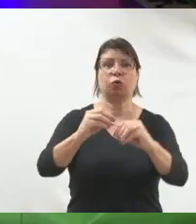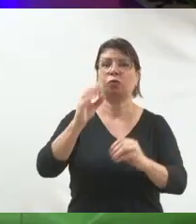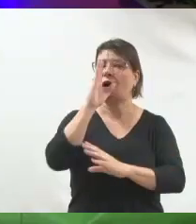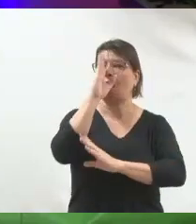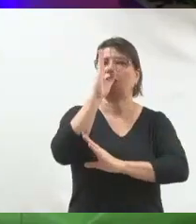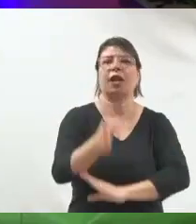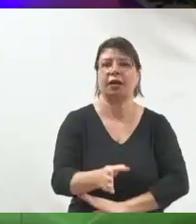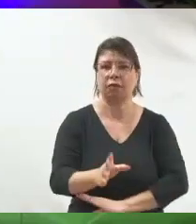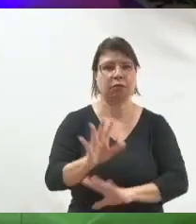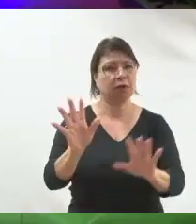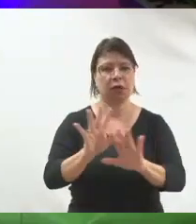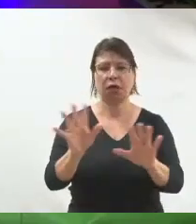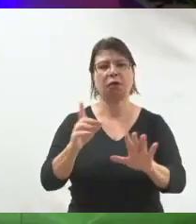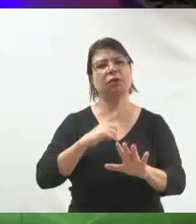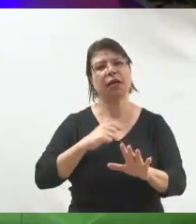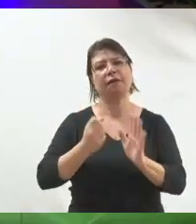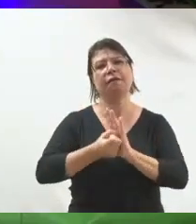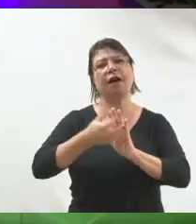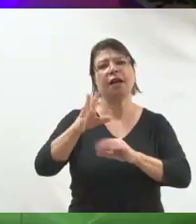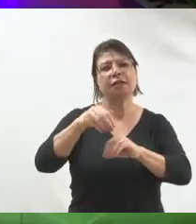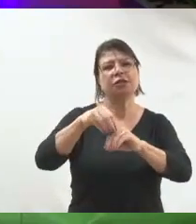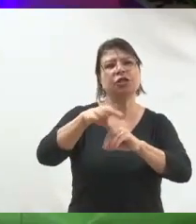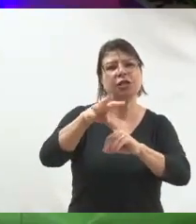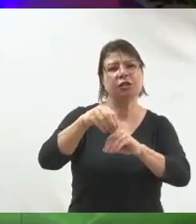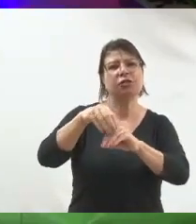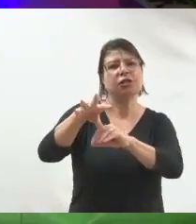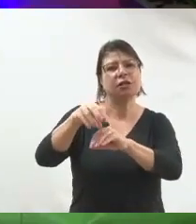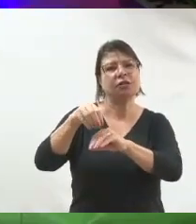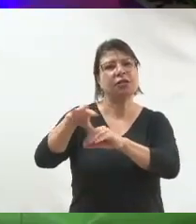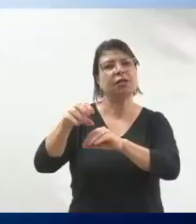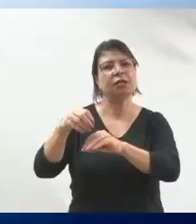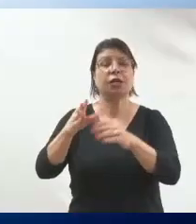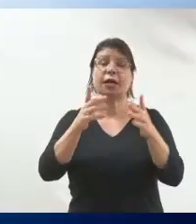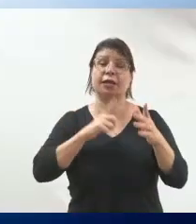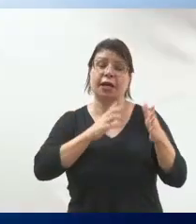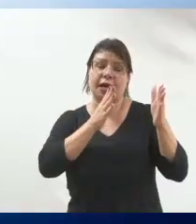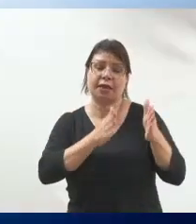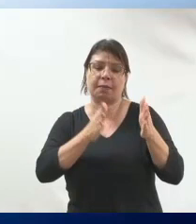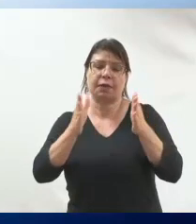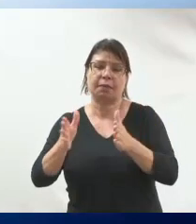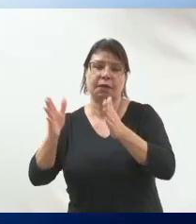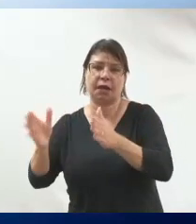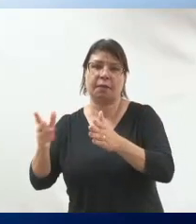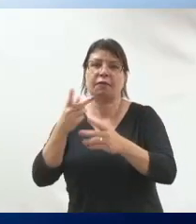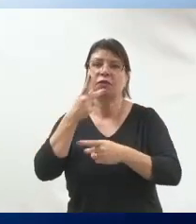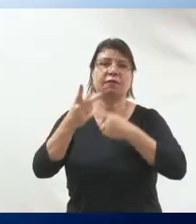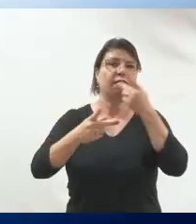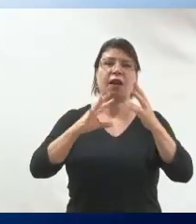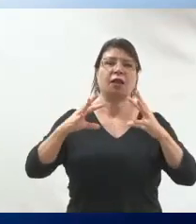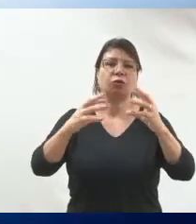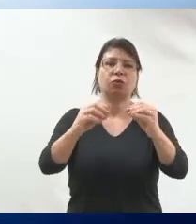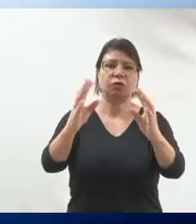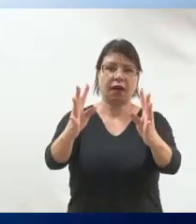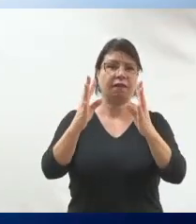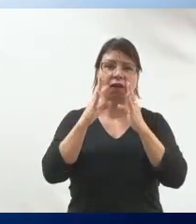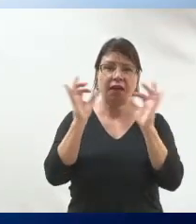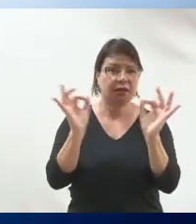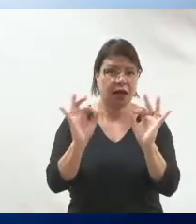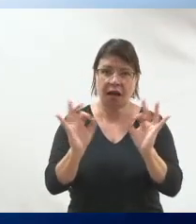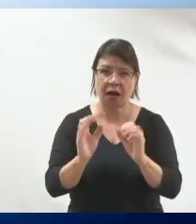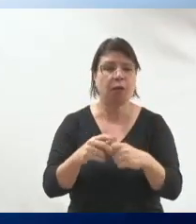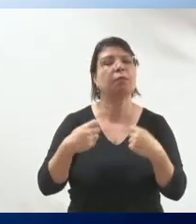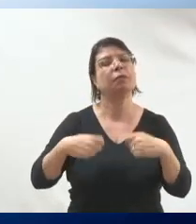Você tem várias mensagens para serem ditas em muitas etapas. Não ache porque você falou uma vez que todo mundo viu. Você vai